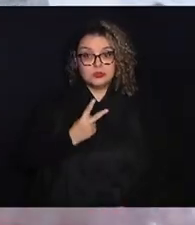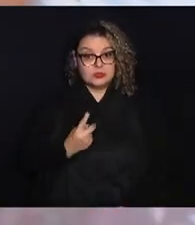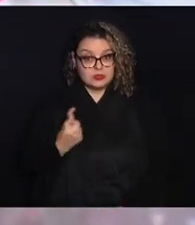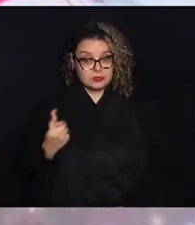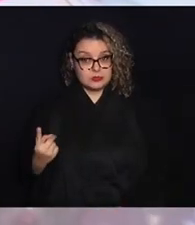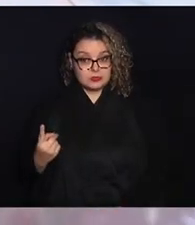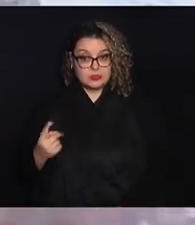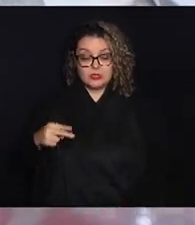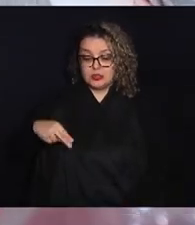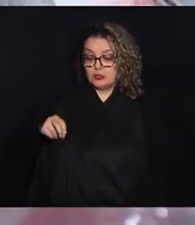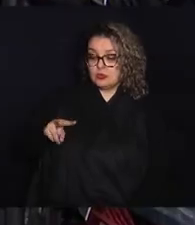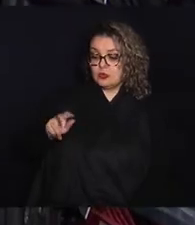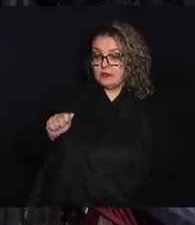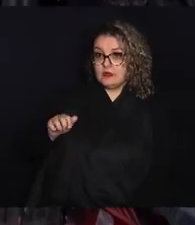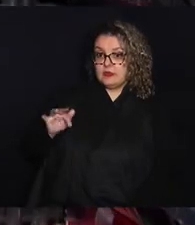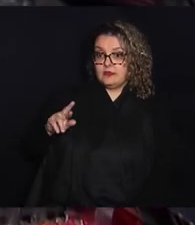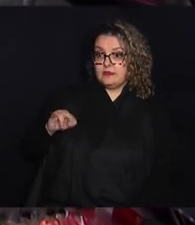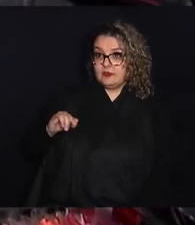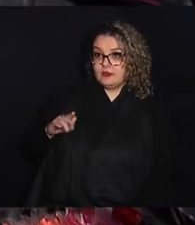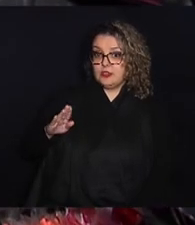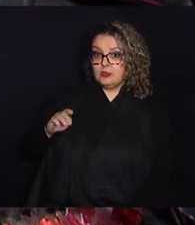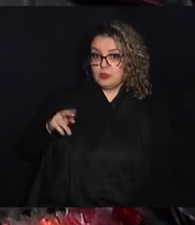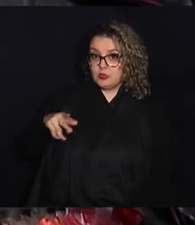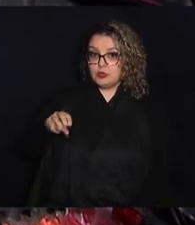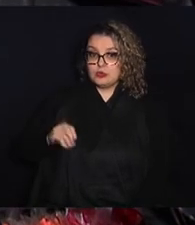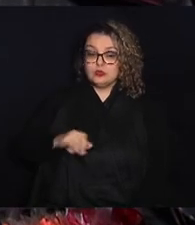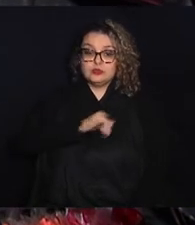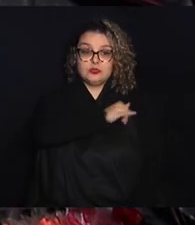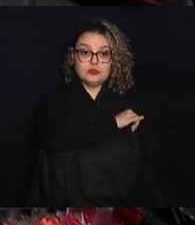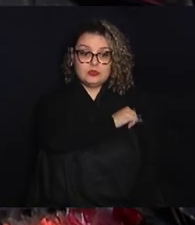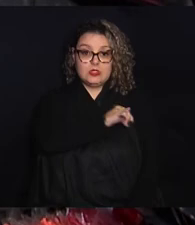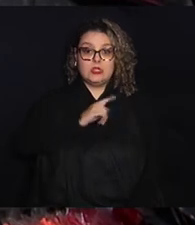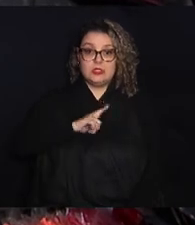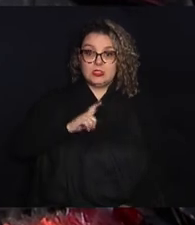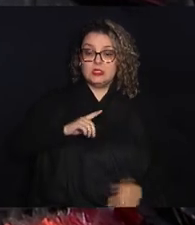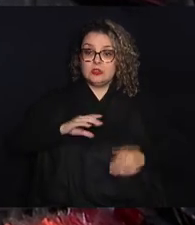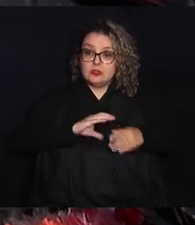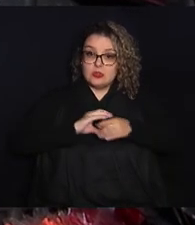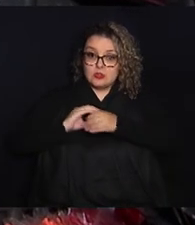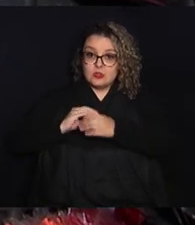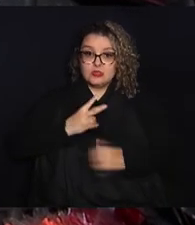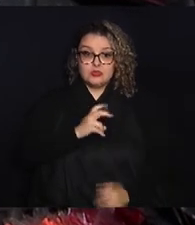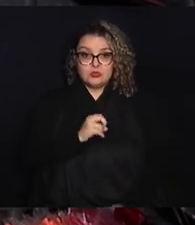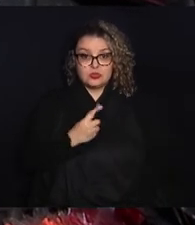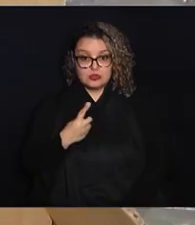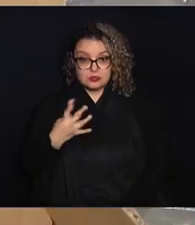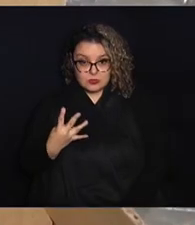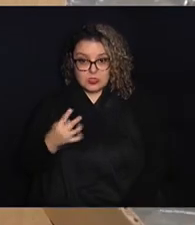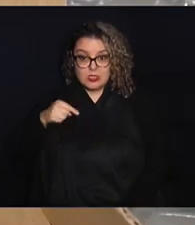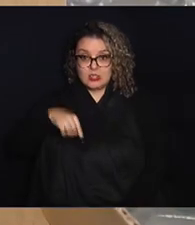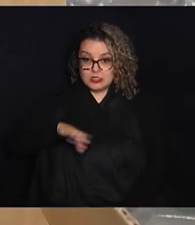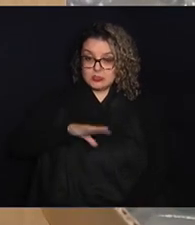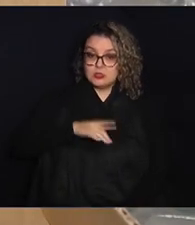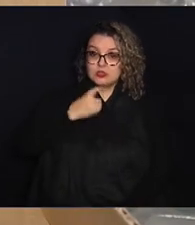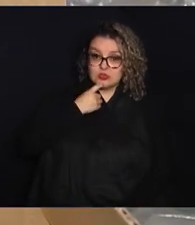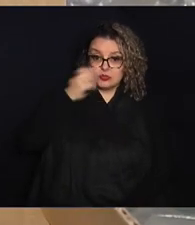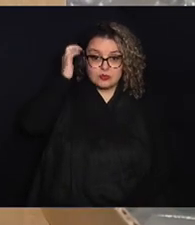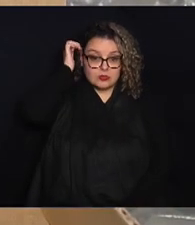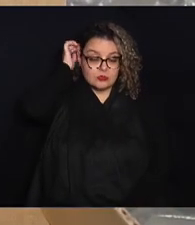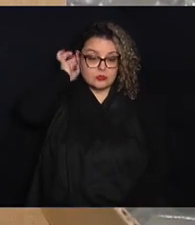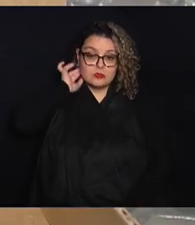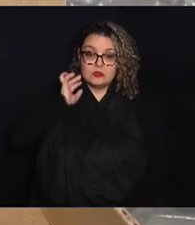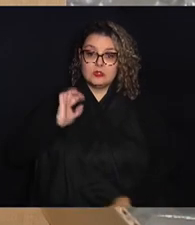em Nova Friburgo, no Rio de Janeiro, e que hoje mantém uma cooperativa desde 2014 em Campinas, de onde estão